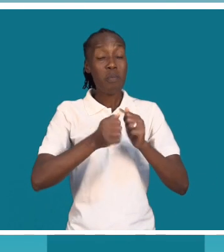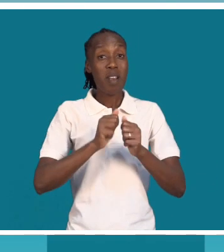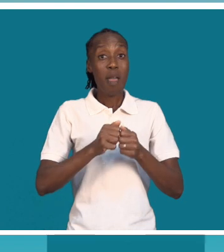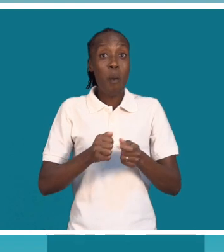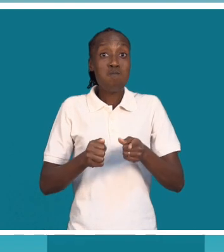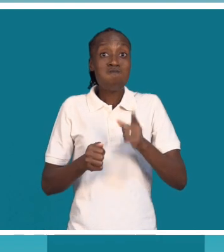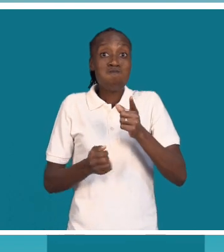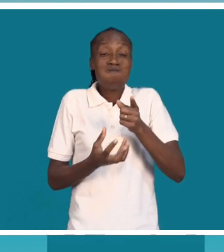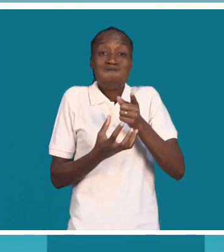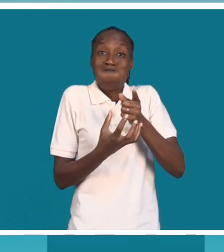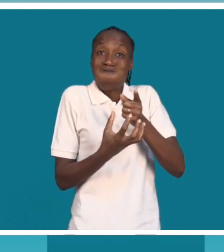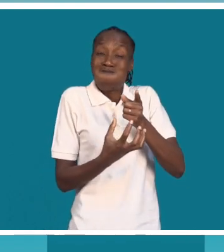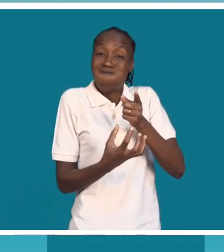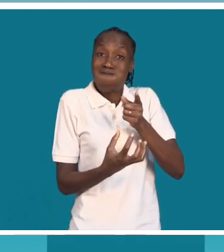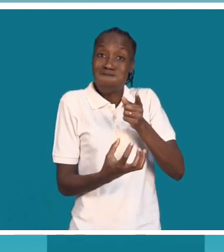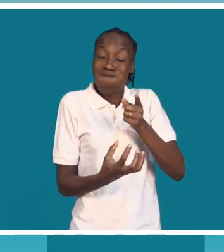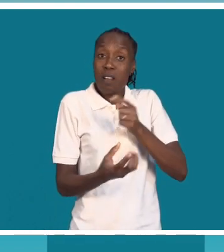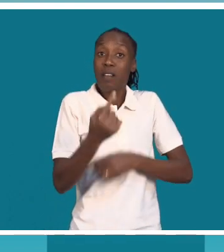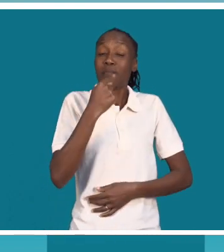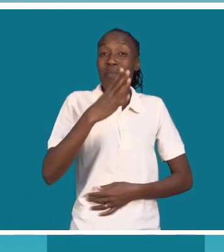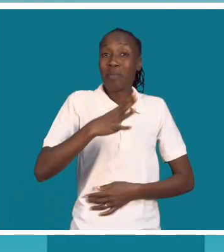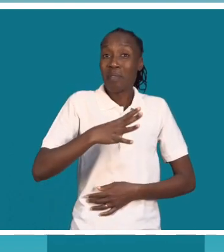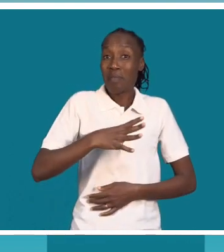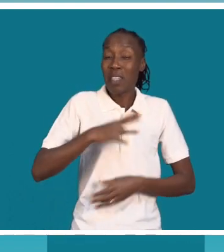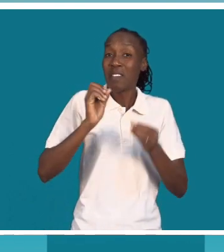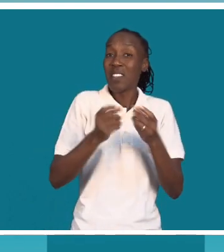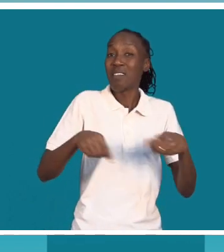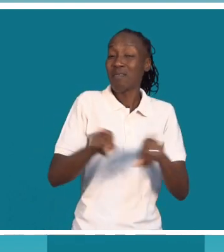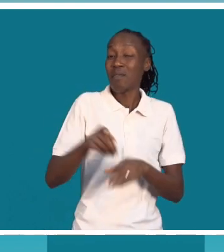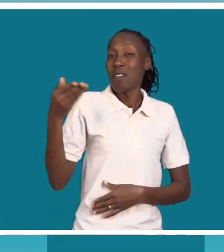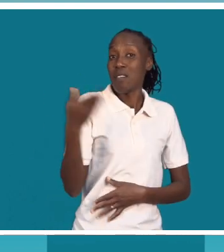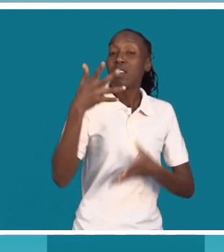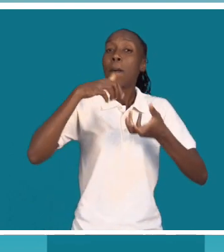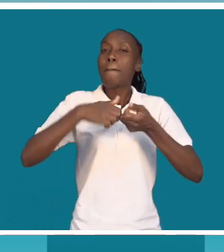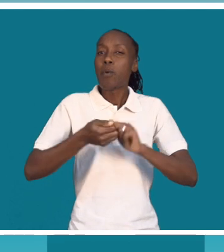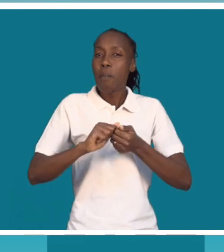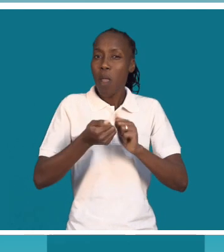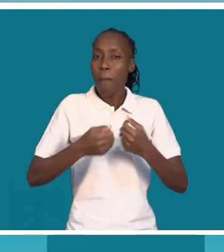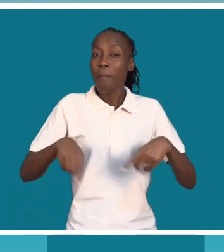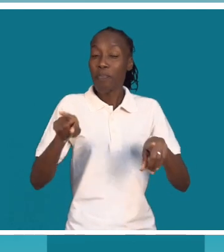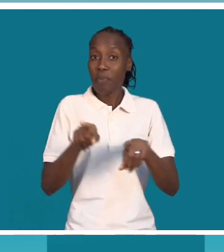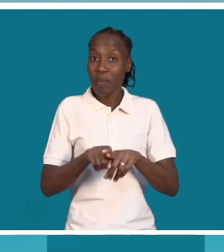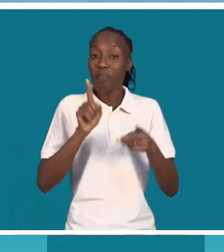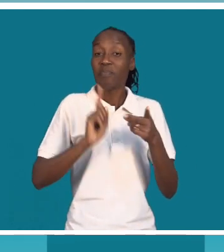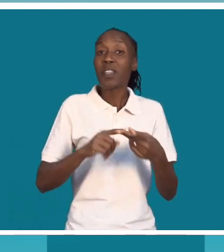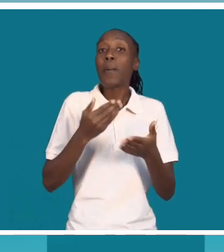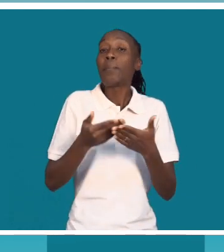tenho o problema de hernia testicular, de que há um ano, um ano, 8 meses, mais ou menos, que tenho esse problema.